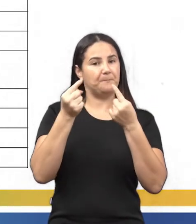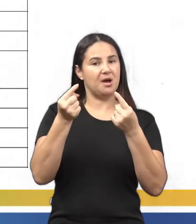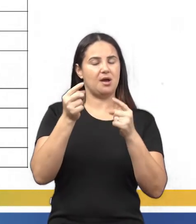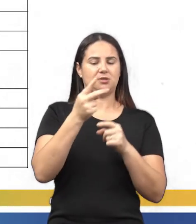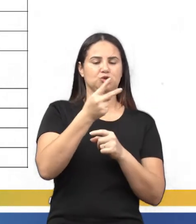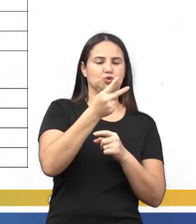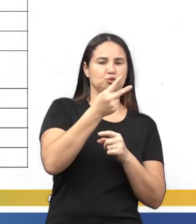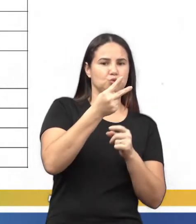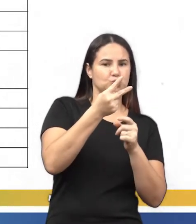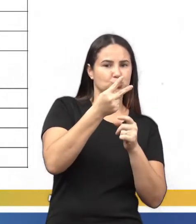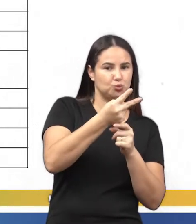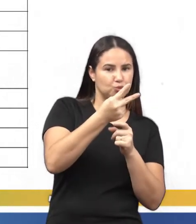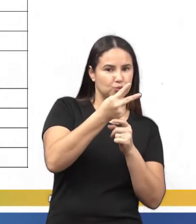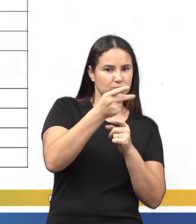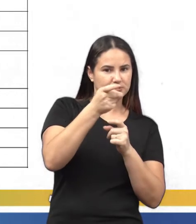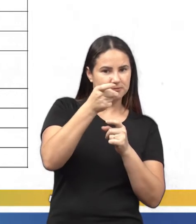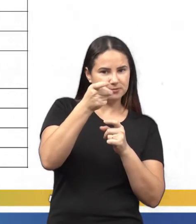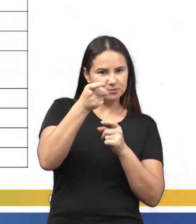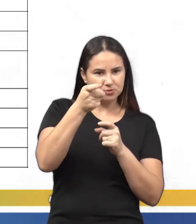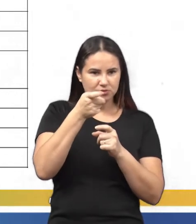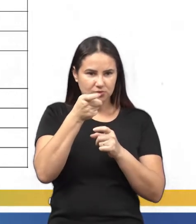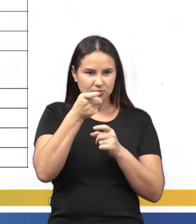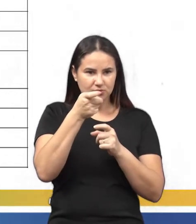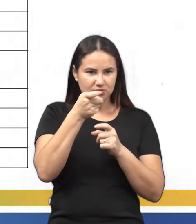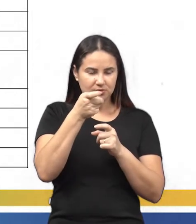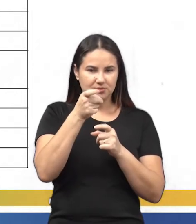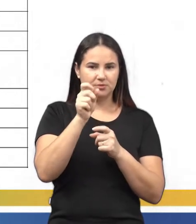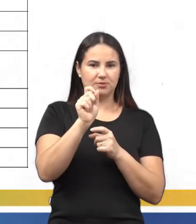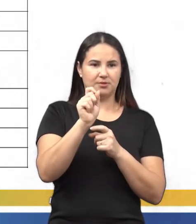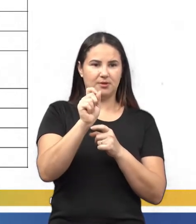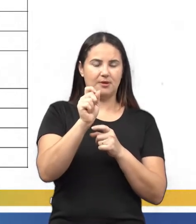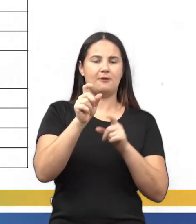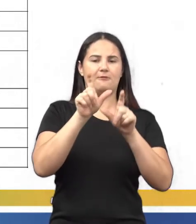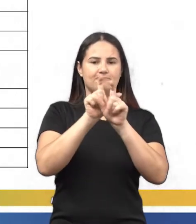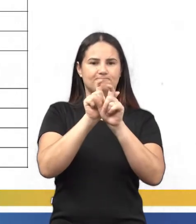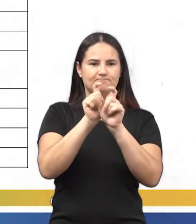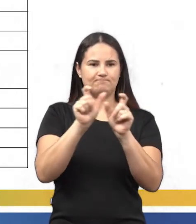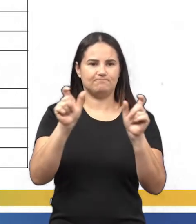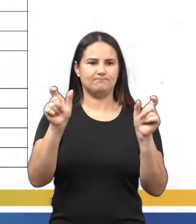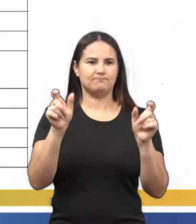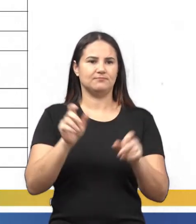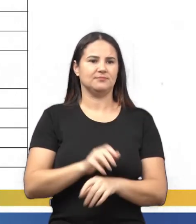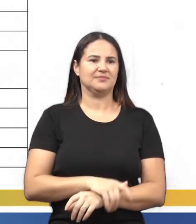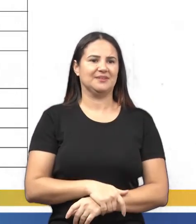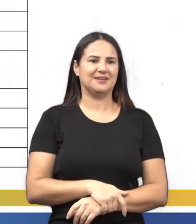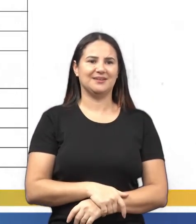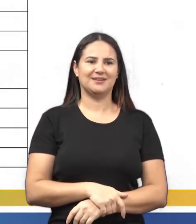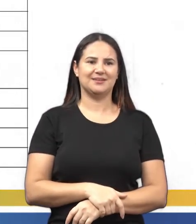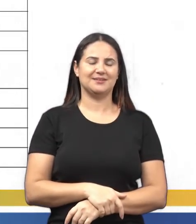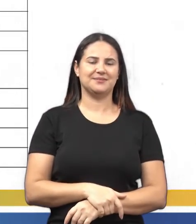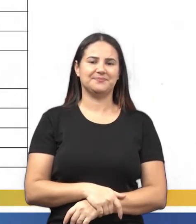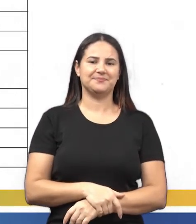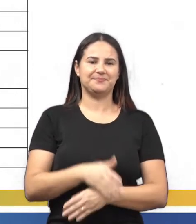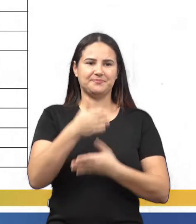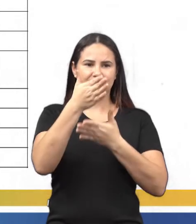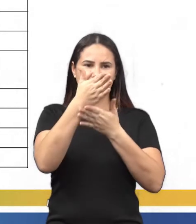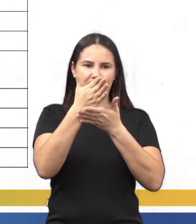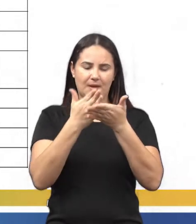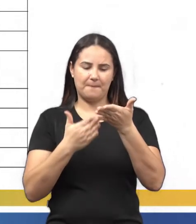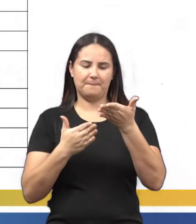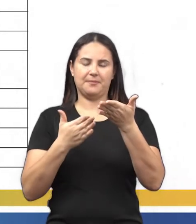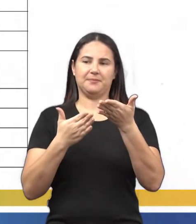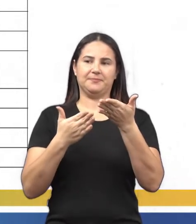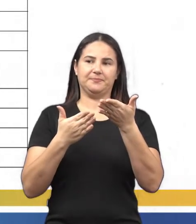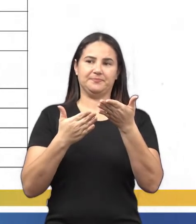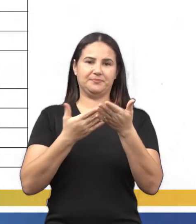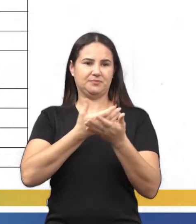x é a expressão algébrica, tá? Aí, dando seguida aqui, né? A metade de um número. A